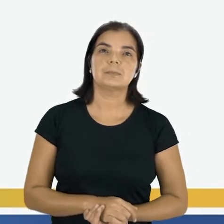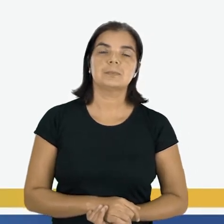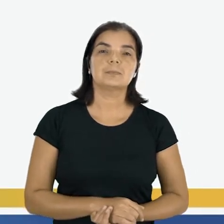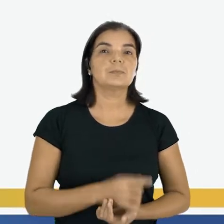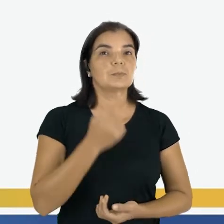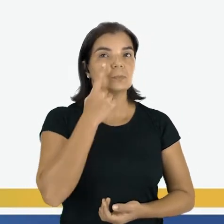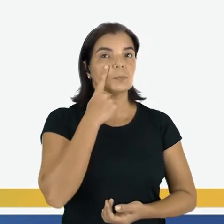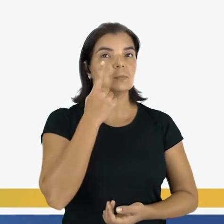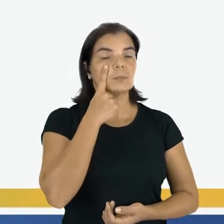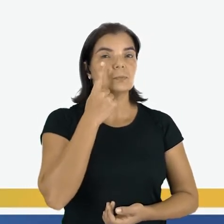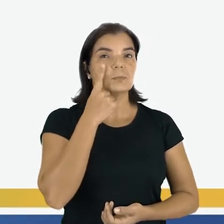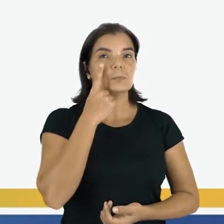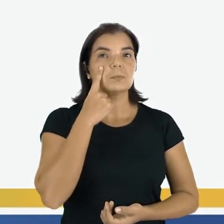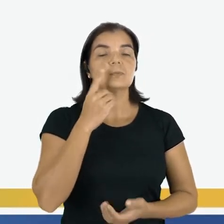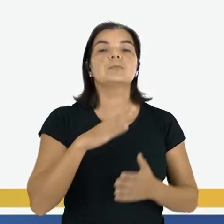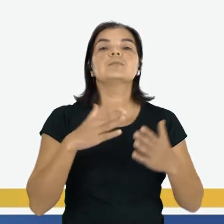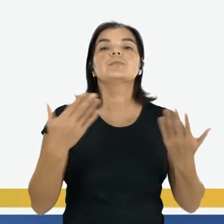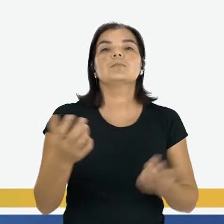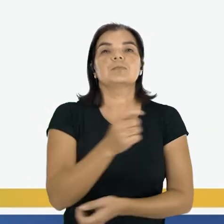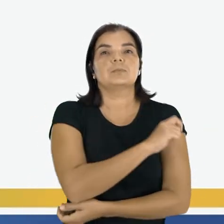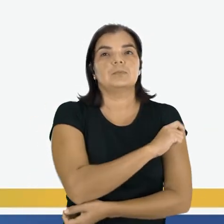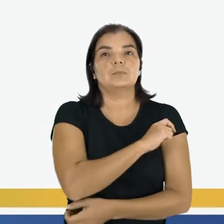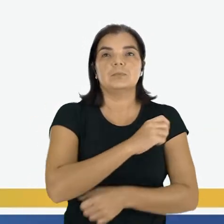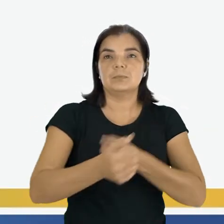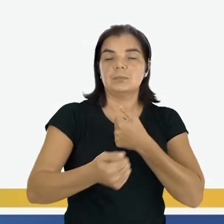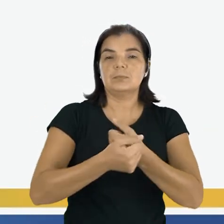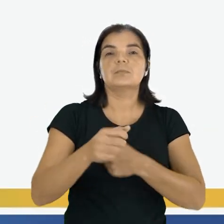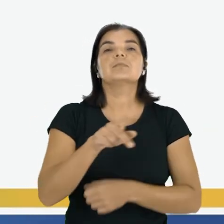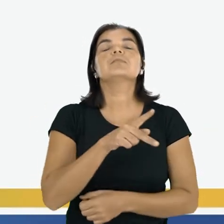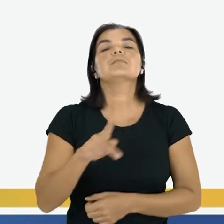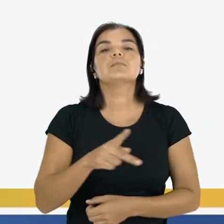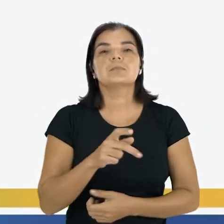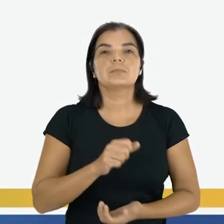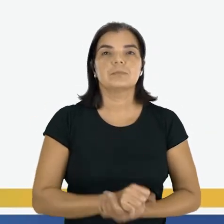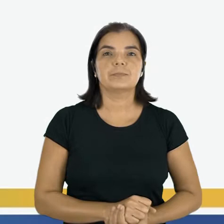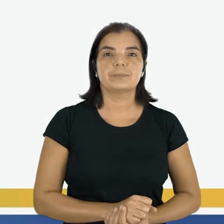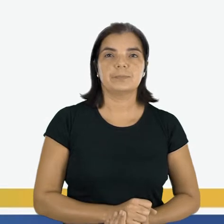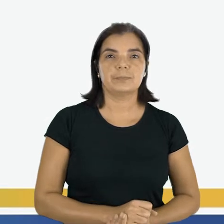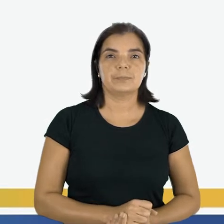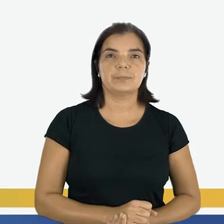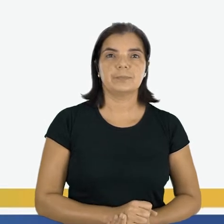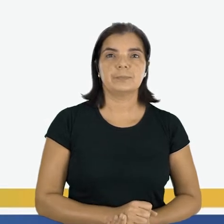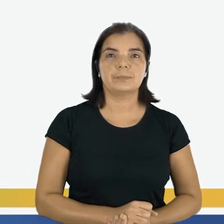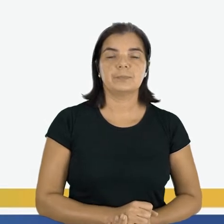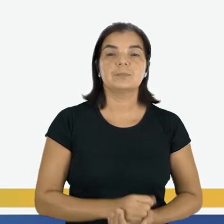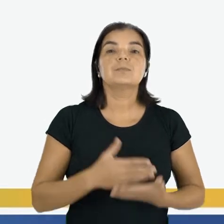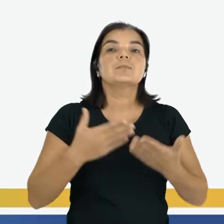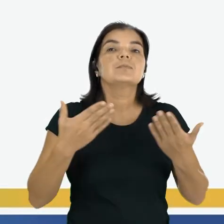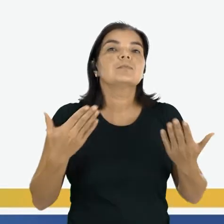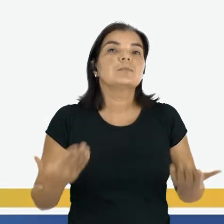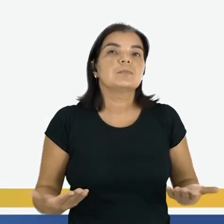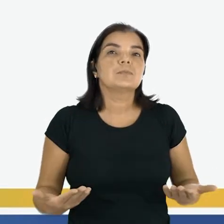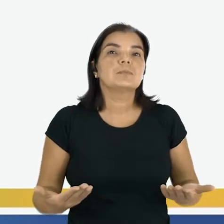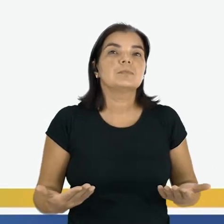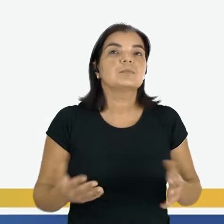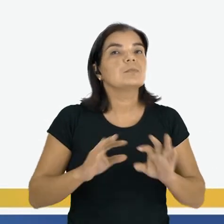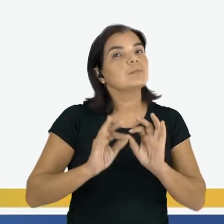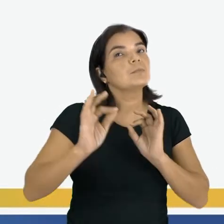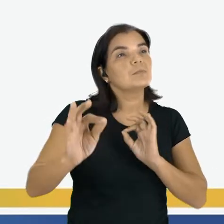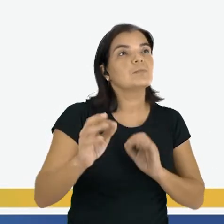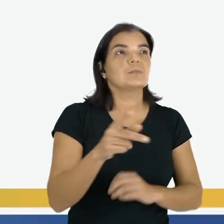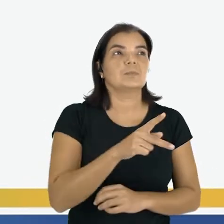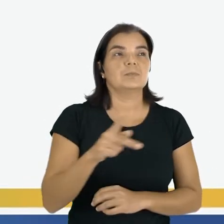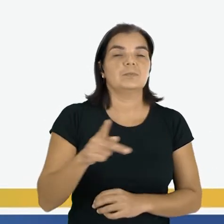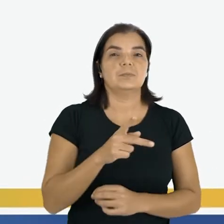Observe a cena. Qual dos alunos está mais perto da professora? E qual aluno está